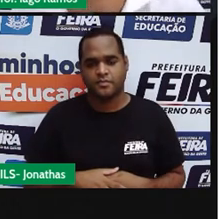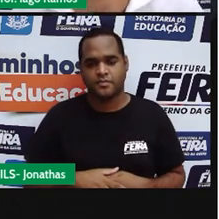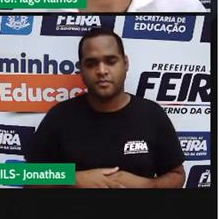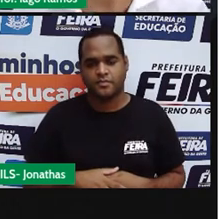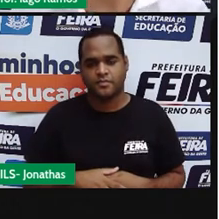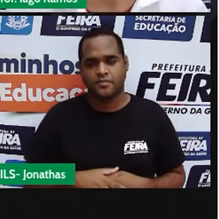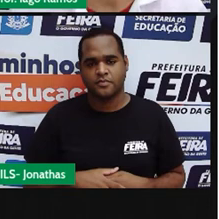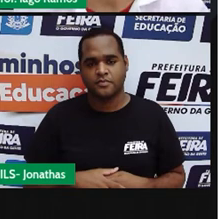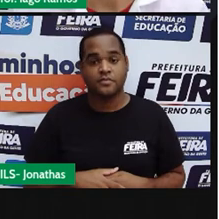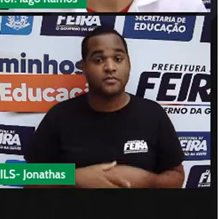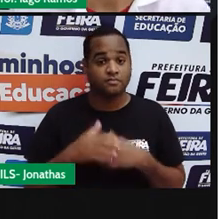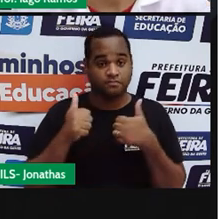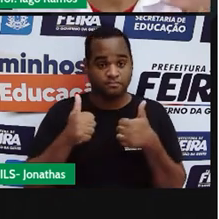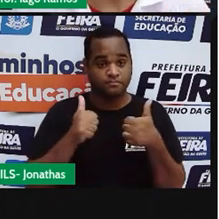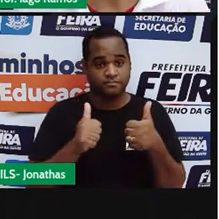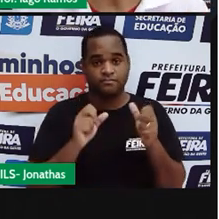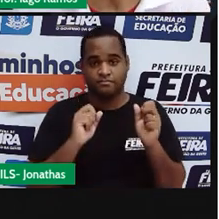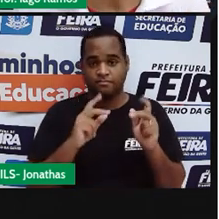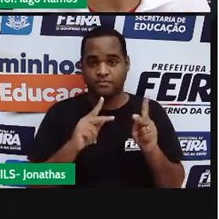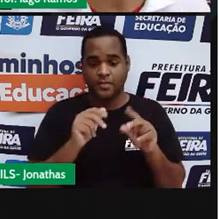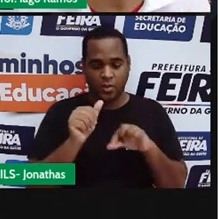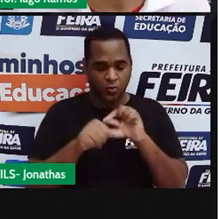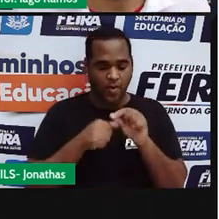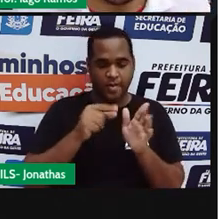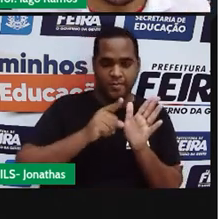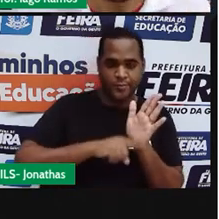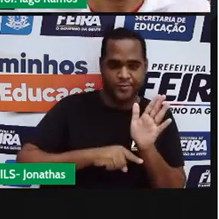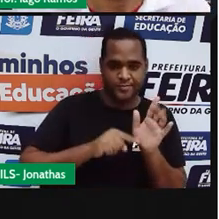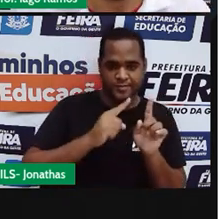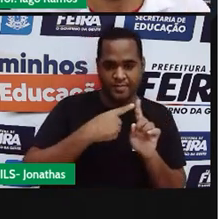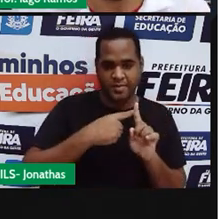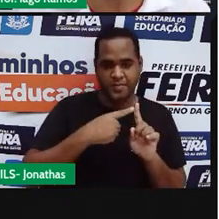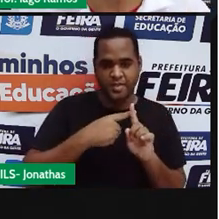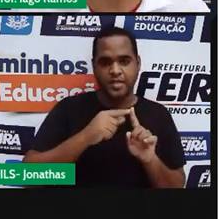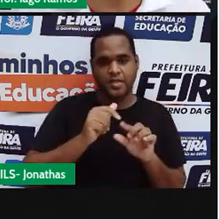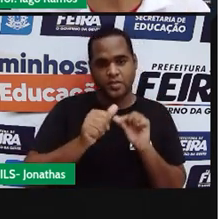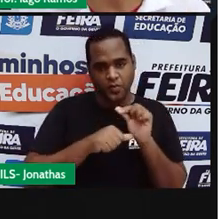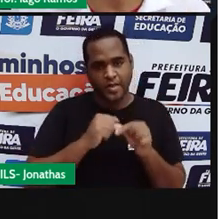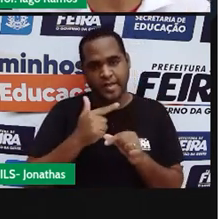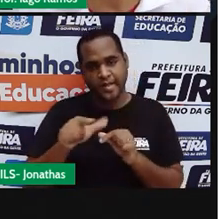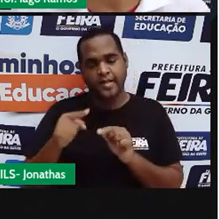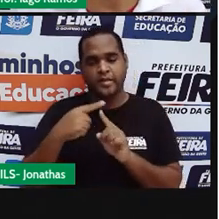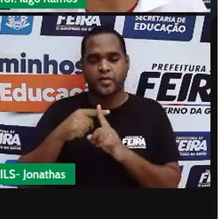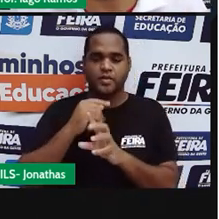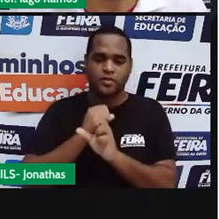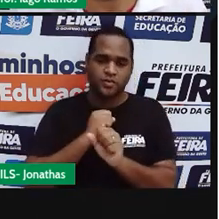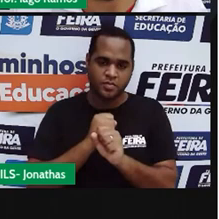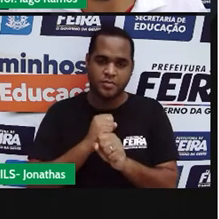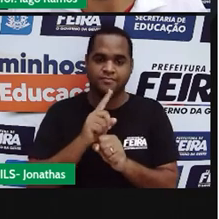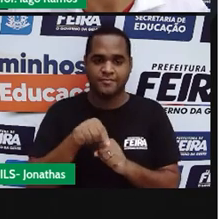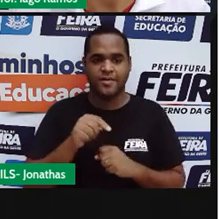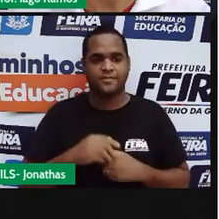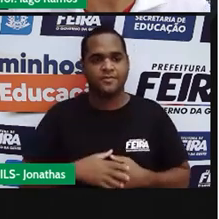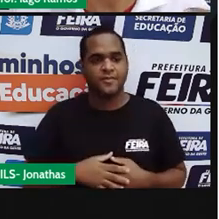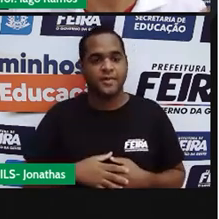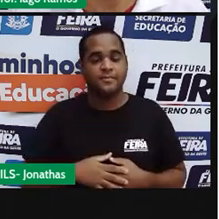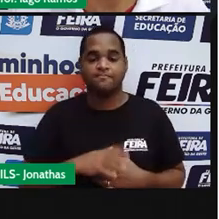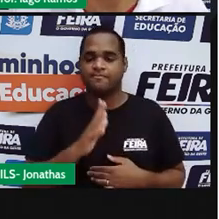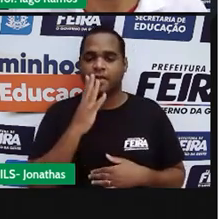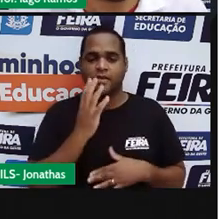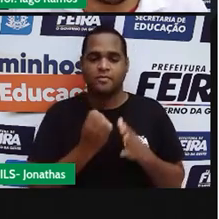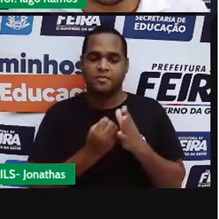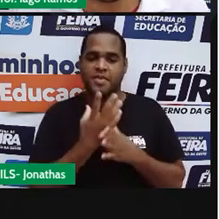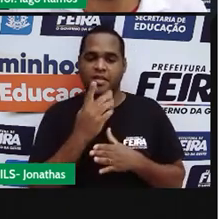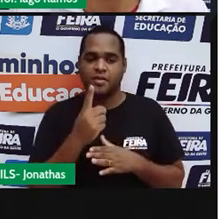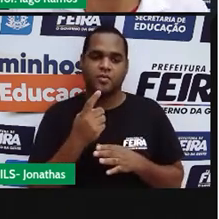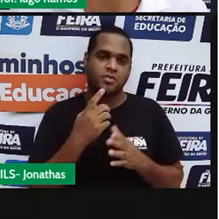Prontinho. subtrair um número negativo é o mesmo que você somar um número positivo. Então, aparecer uma